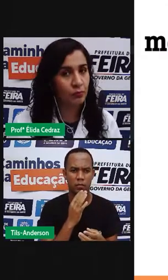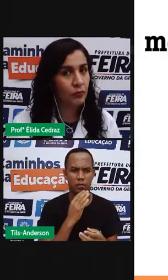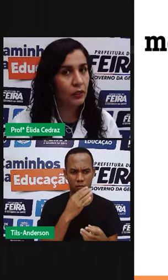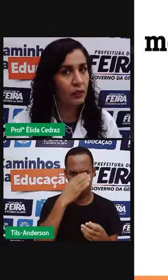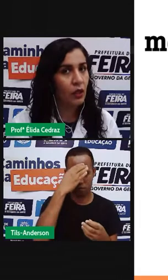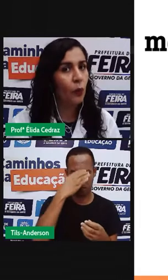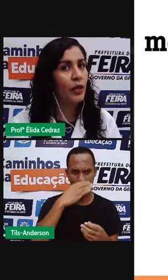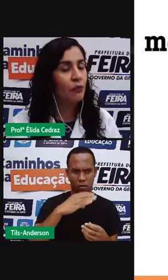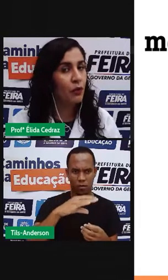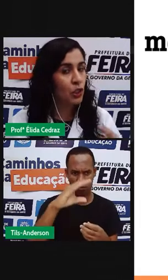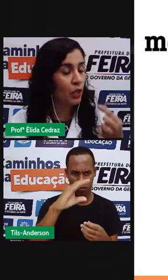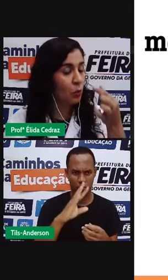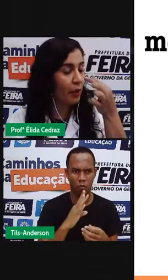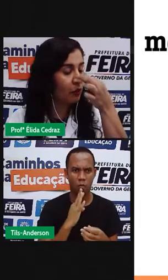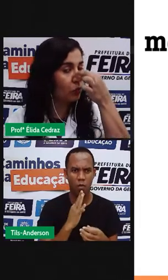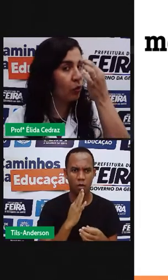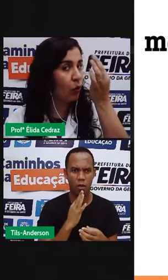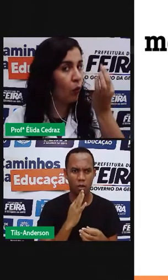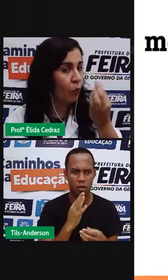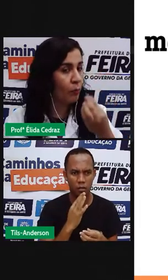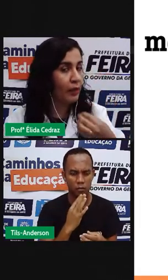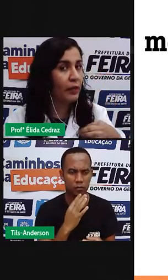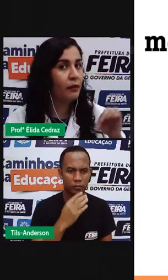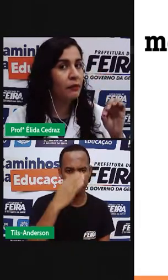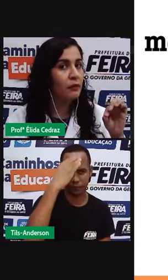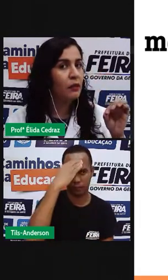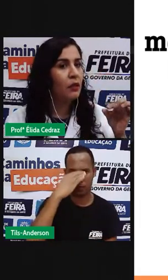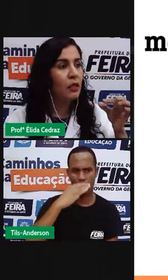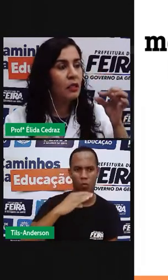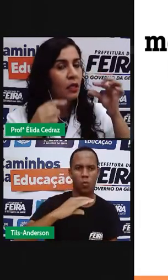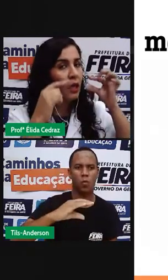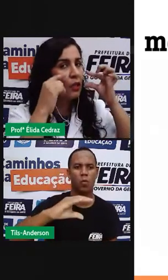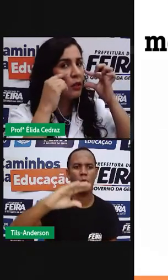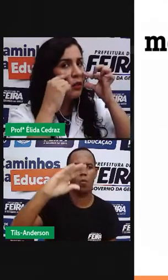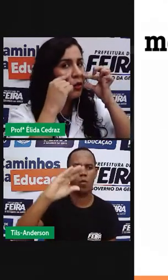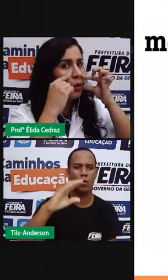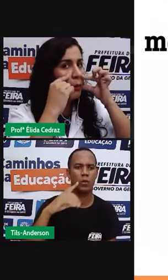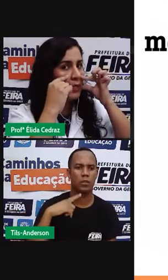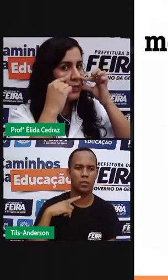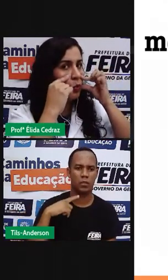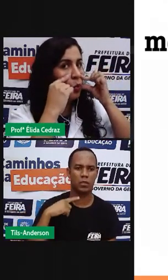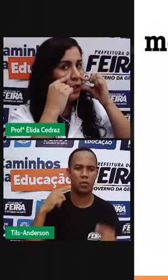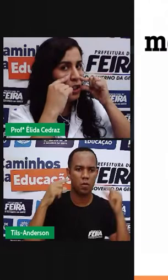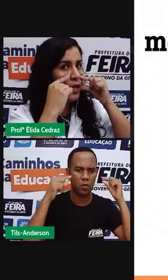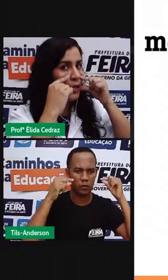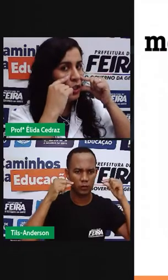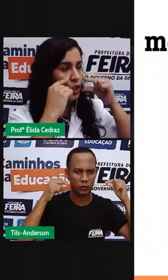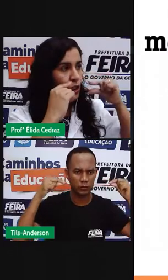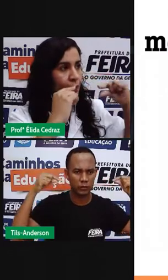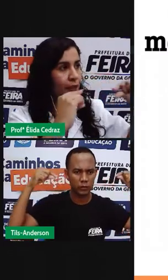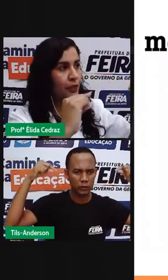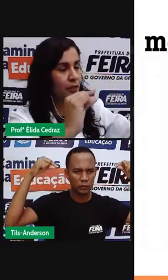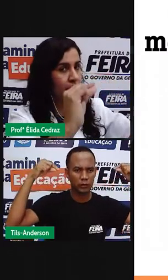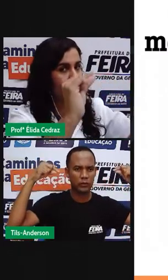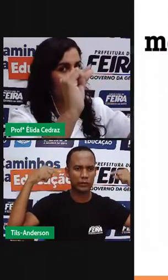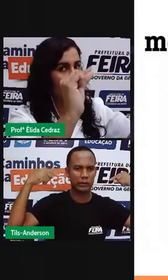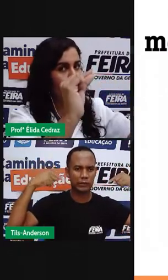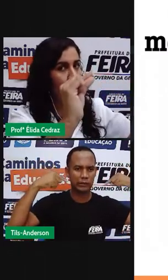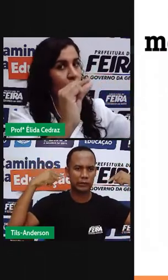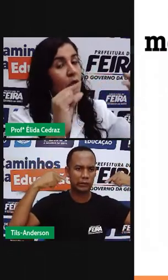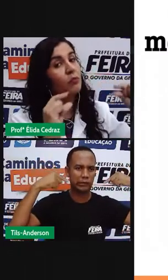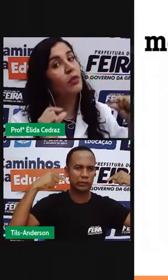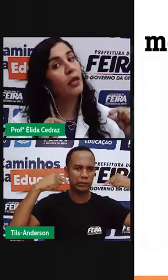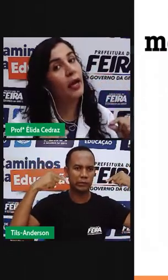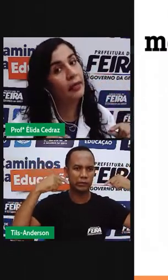O elefante tem uma tromba e tem, parecendo dois dentes gigantes, assim,